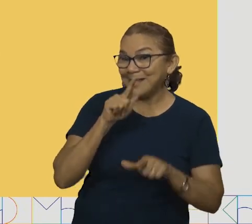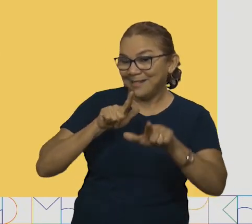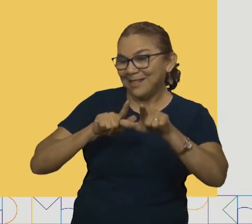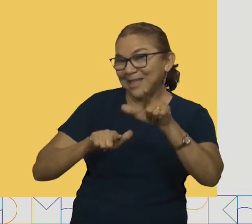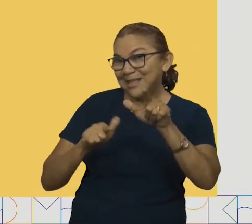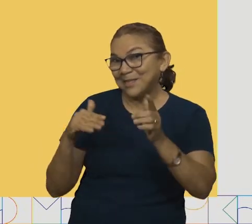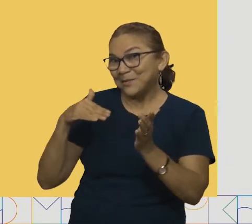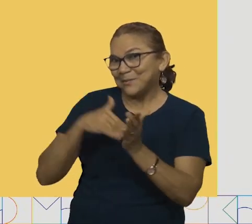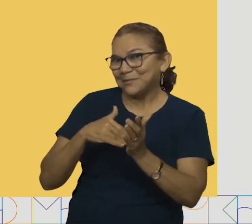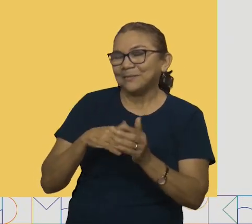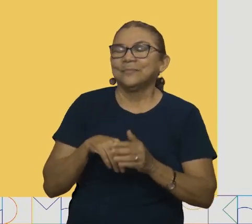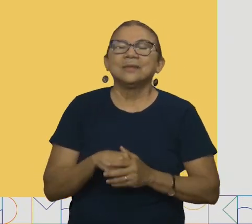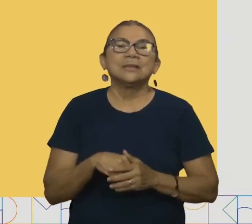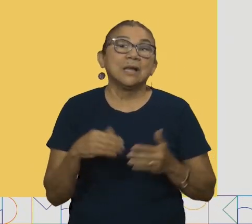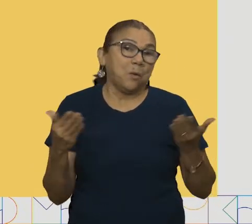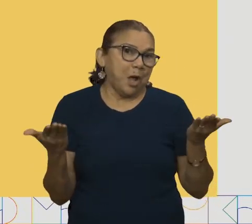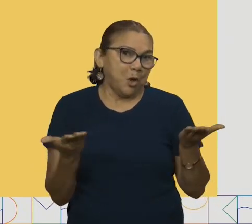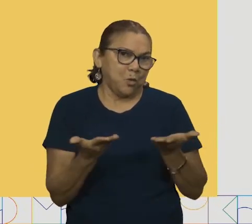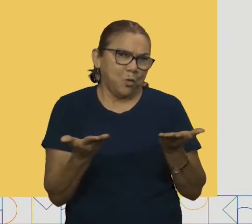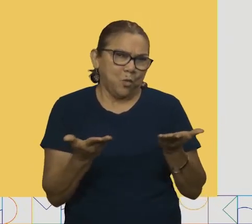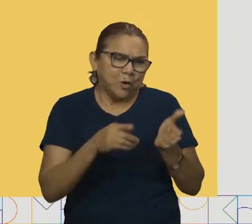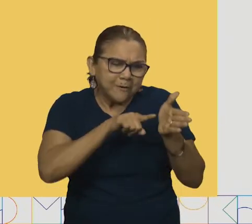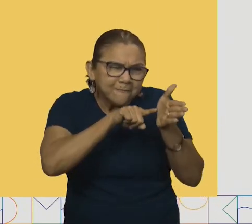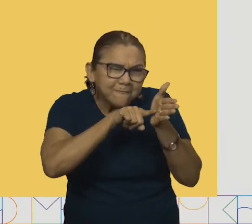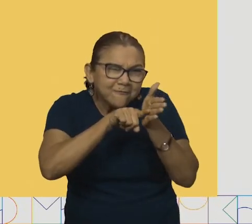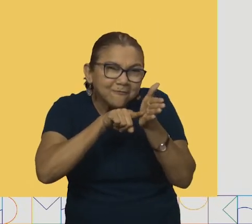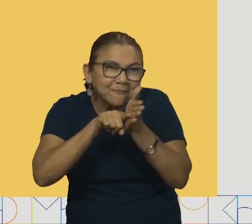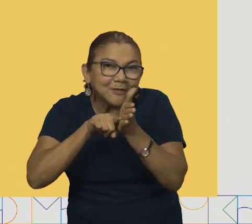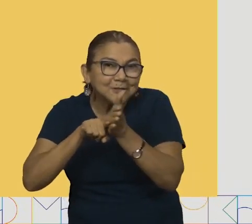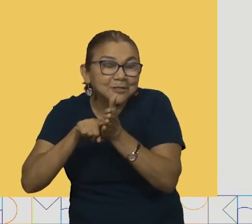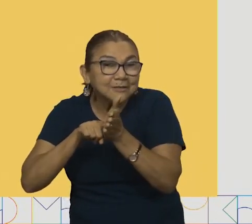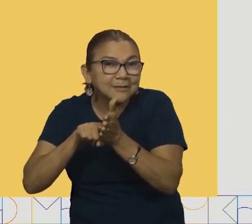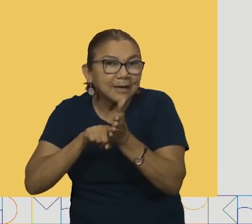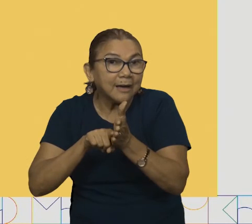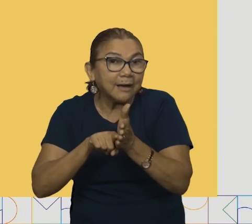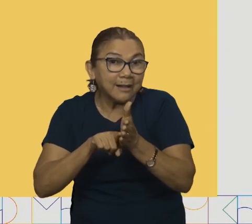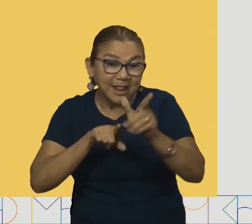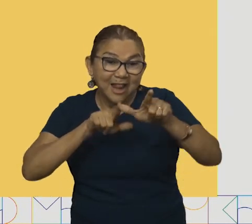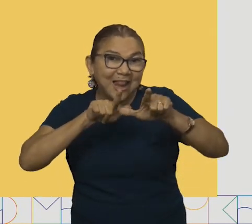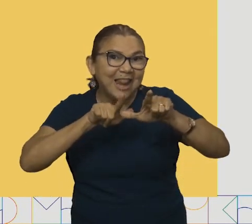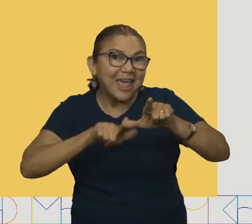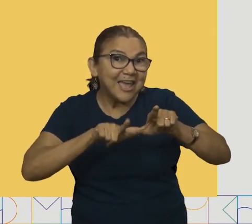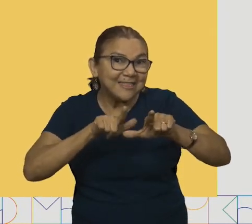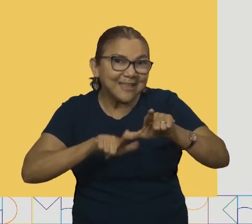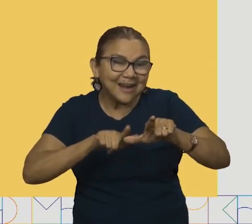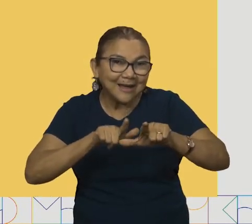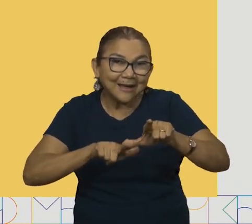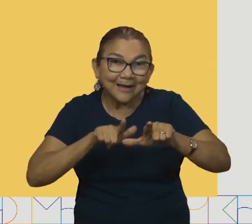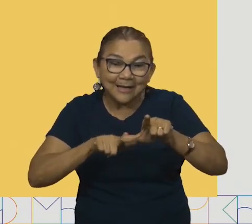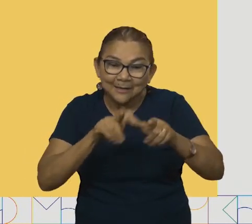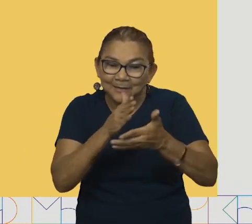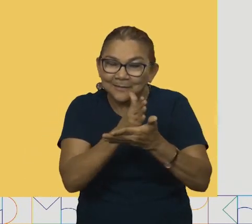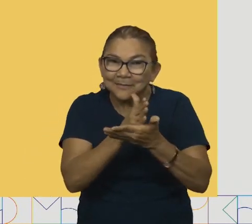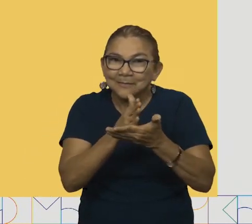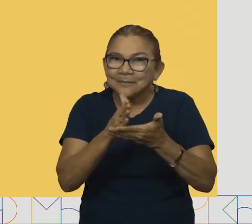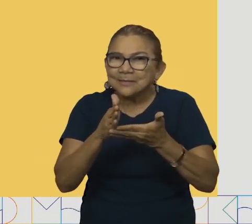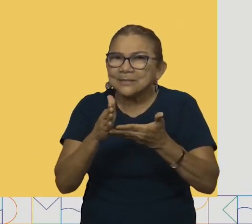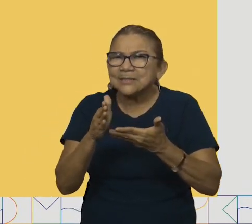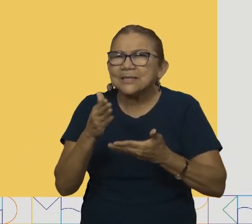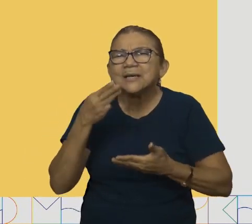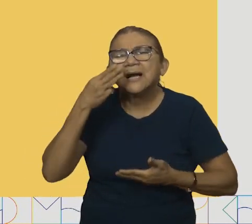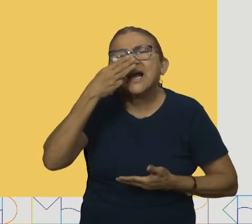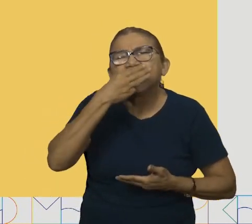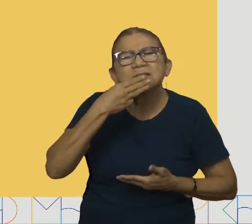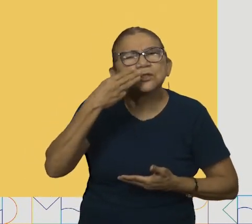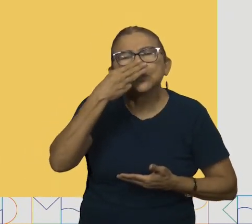crianças, vamos para a nossa última investigação da aula de hoje. A letra inicial da palavra açúcar. Qual é?